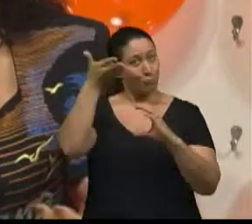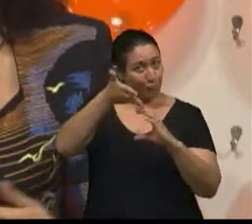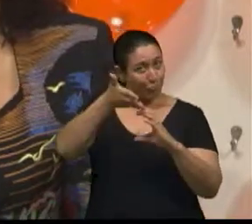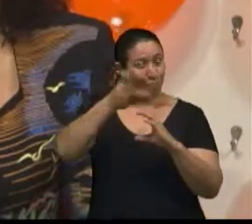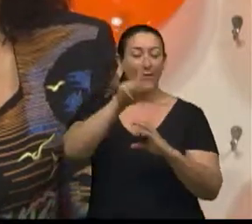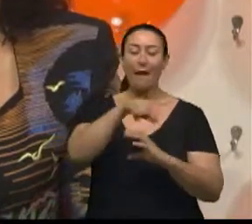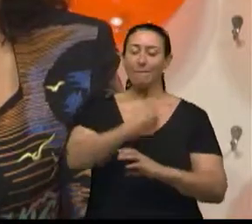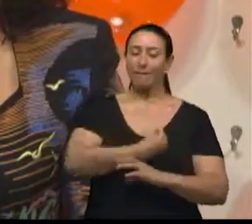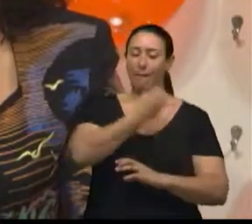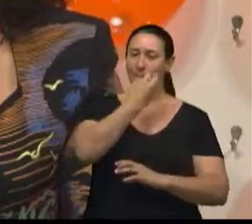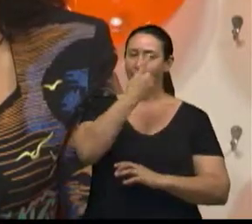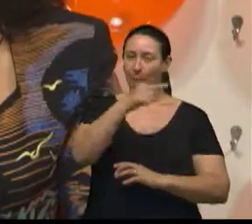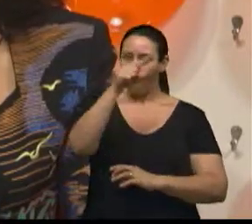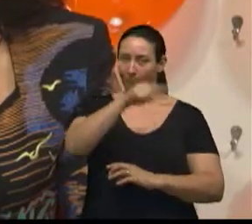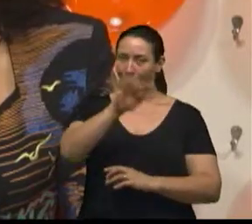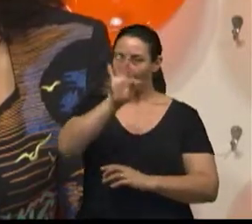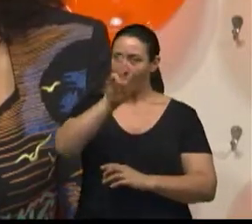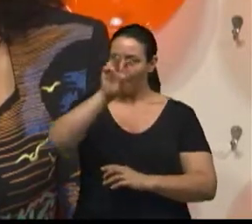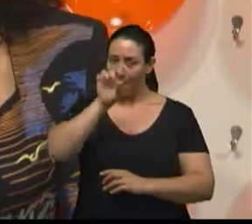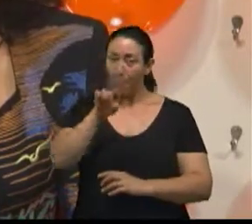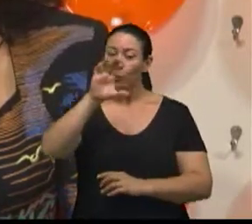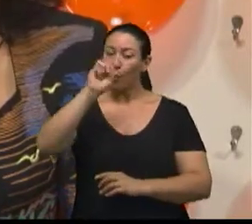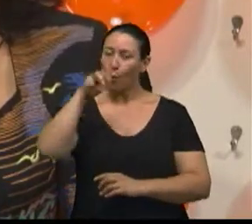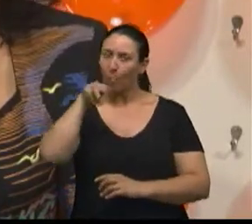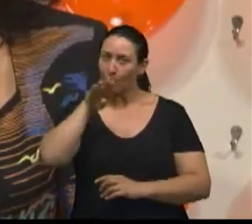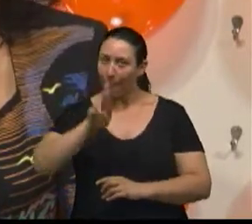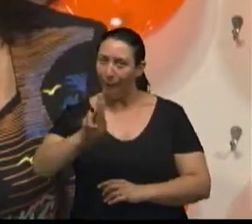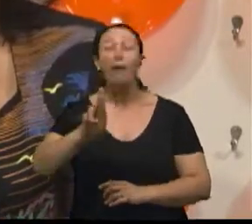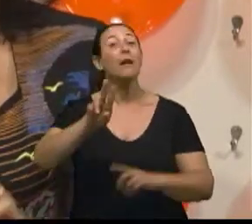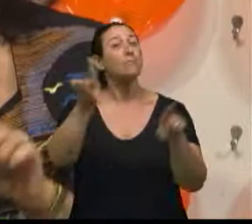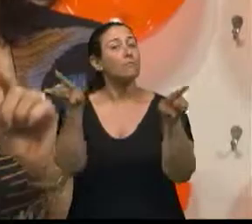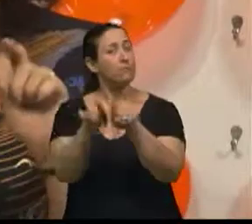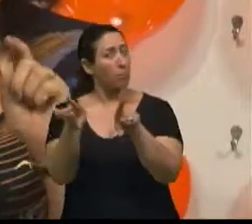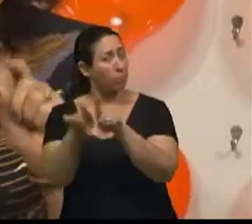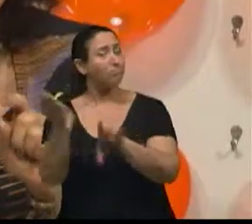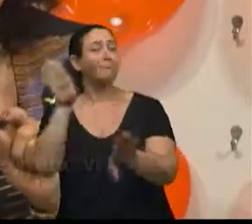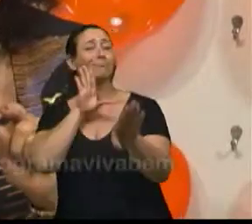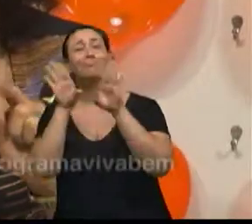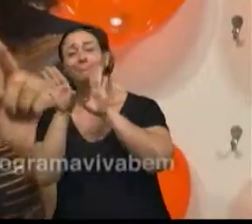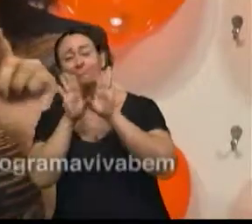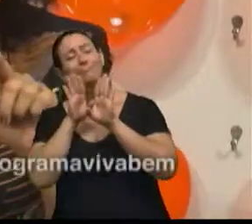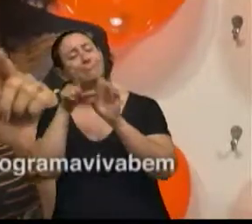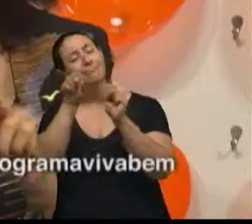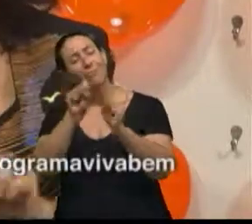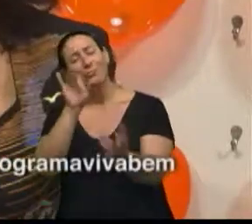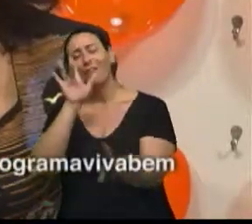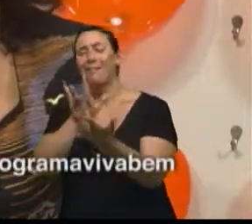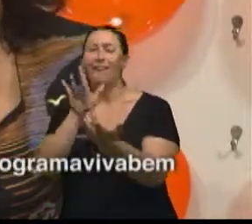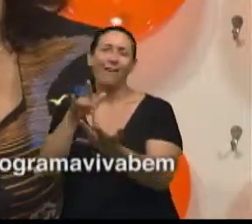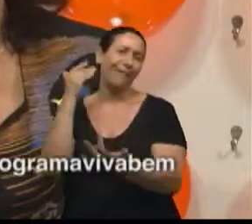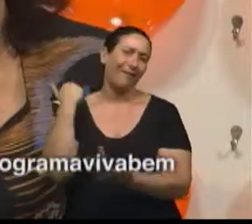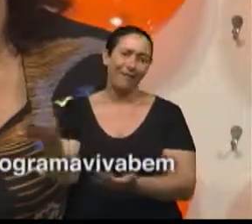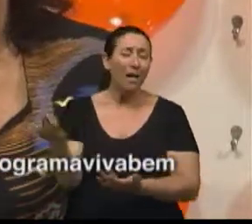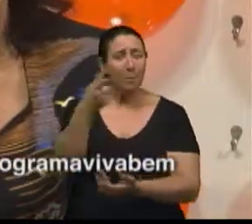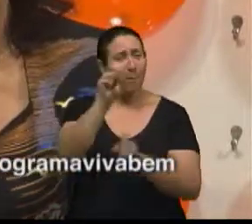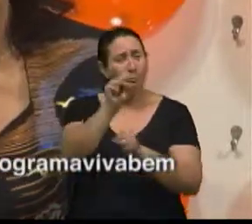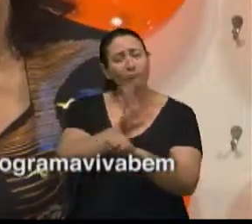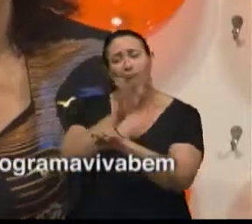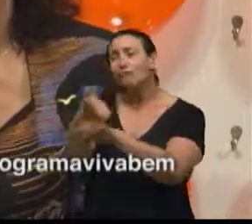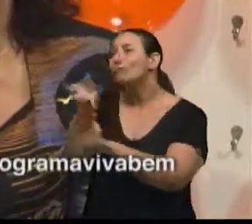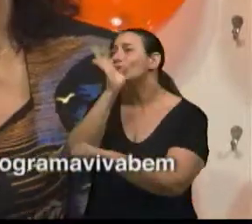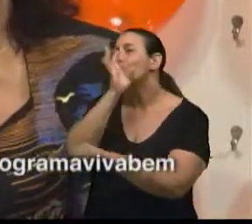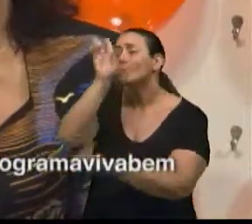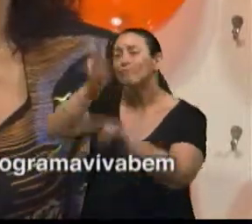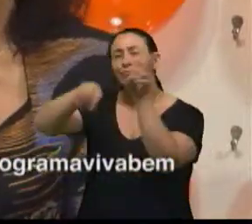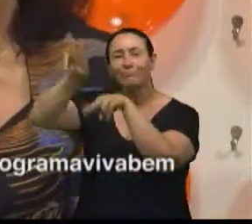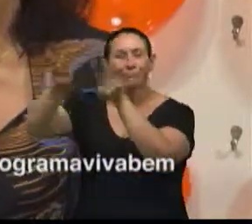e-mail, vivabem.tv.com.br. Mas, claro, também você pode nos encontrar lá no facebook